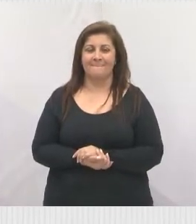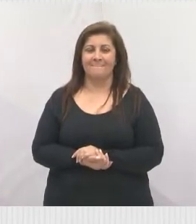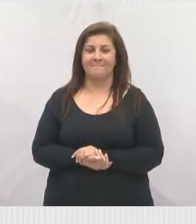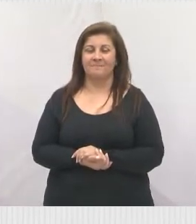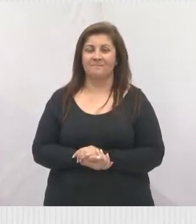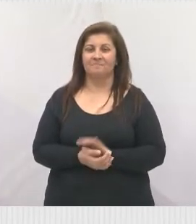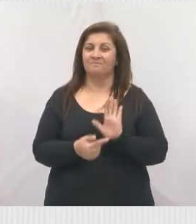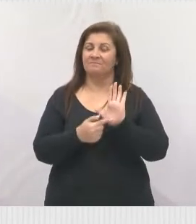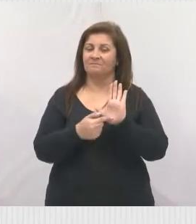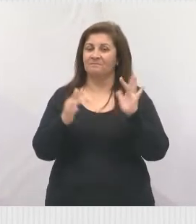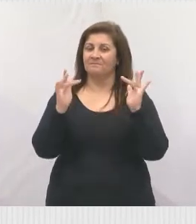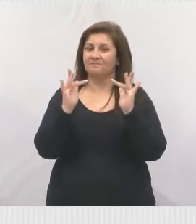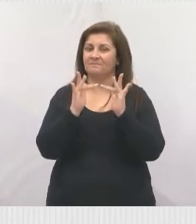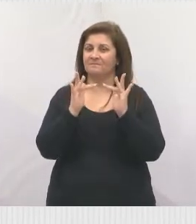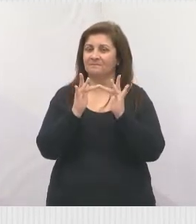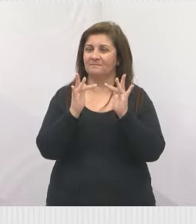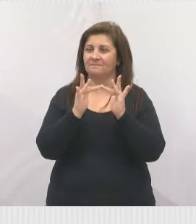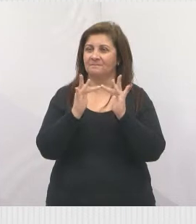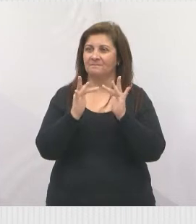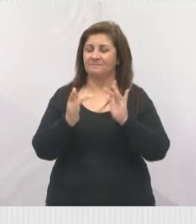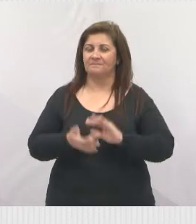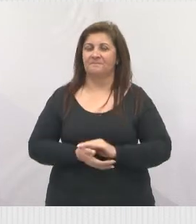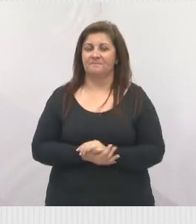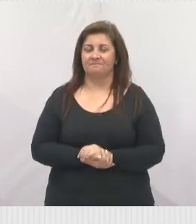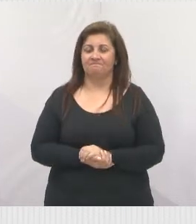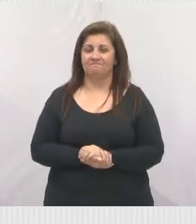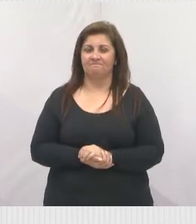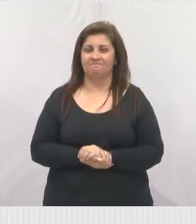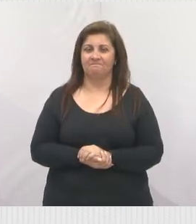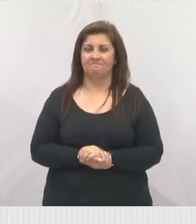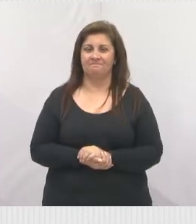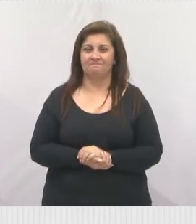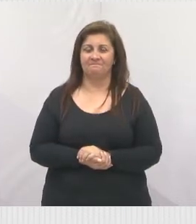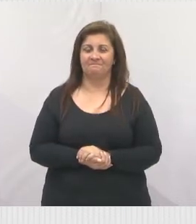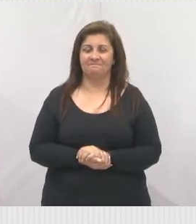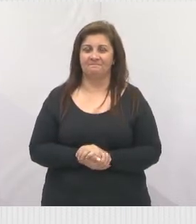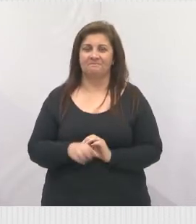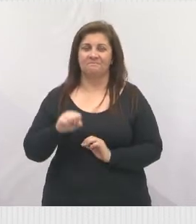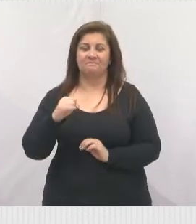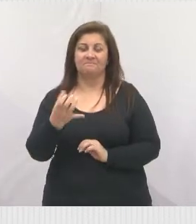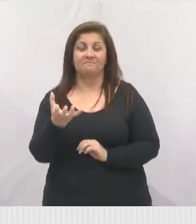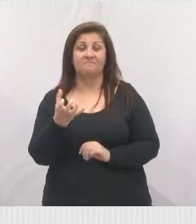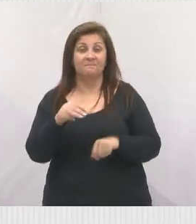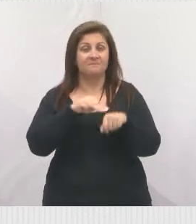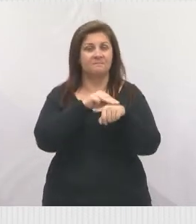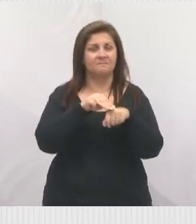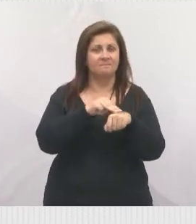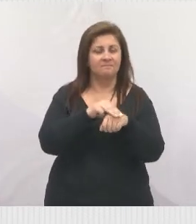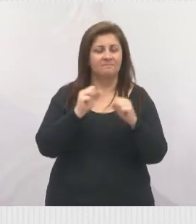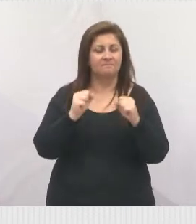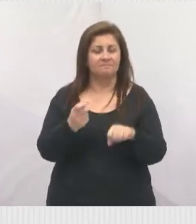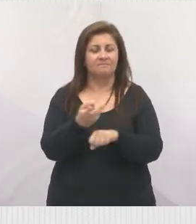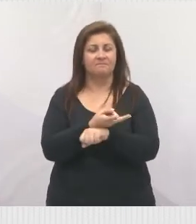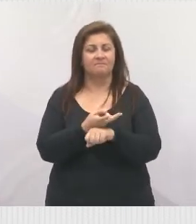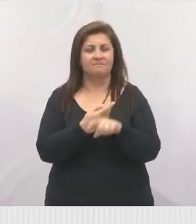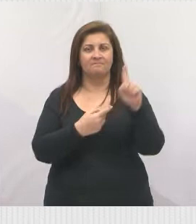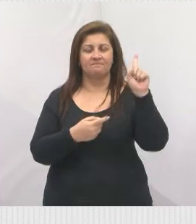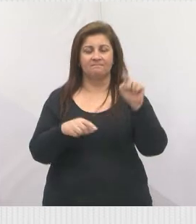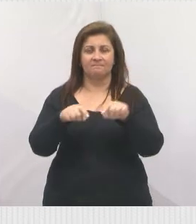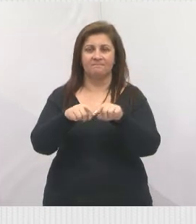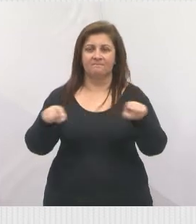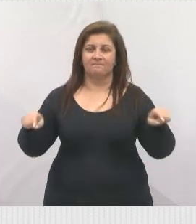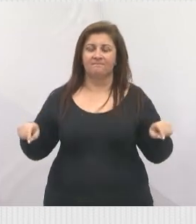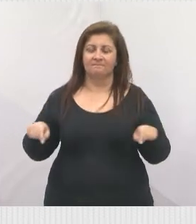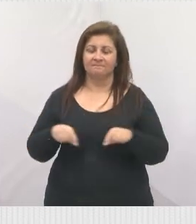Aí estão nossos contatos, né, quem quiser conversar conosco, nos procure no nosso gabinete, e eu aqui não